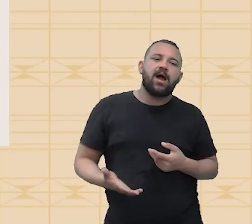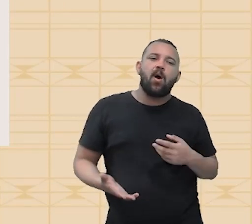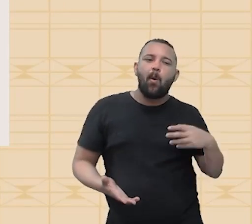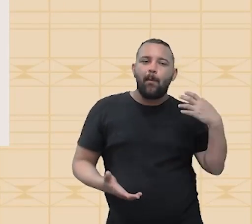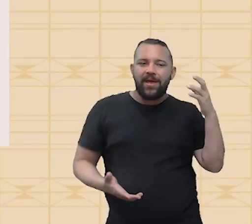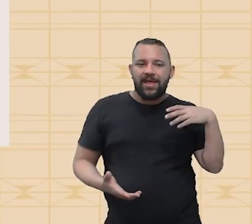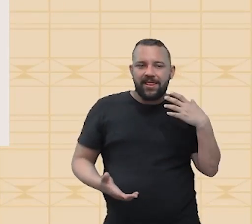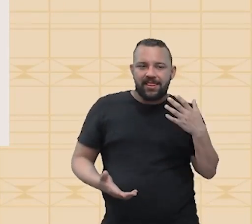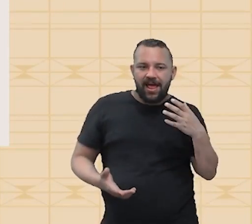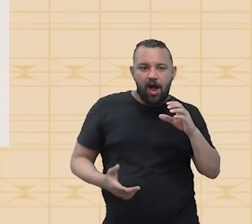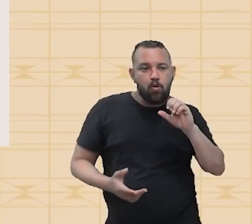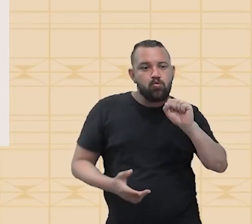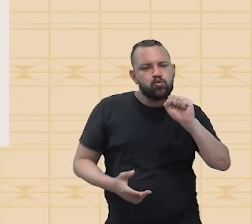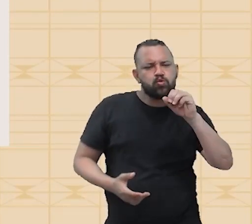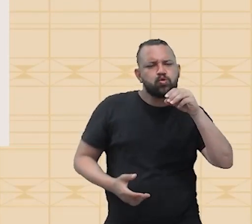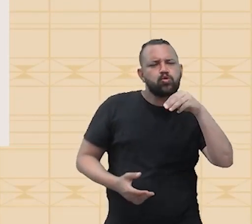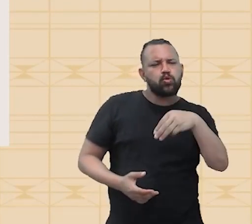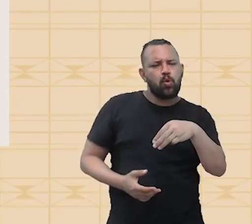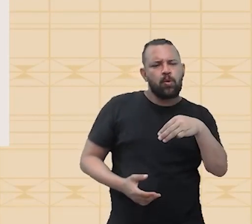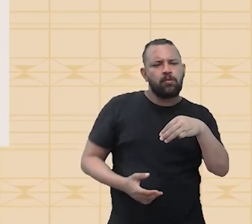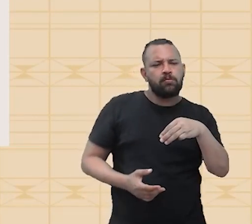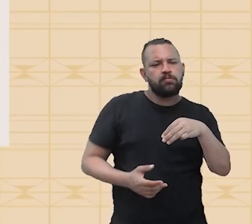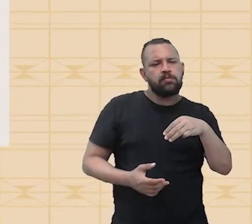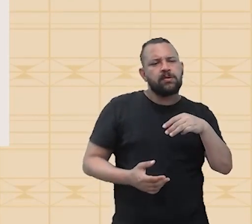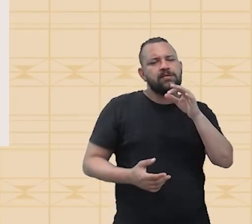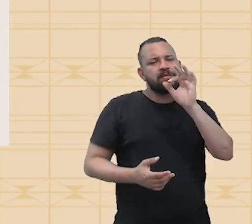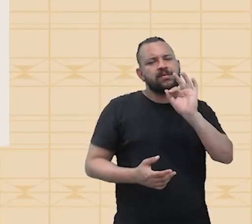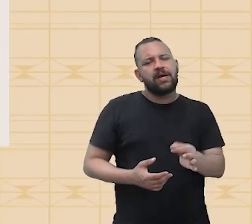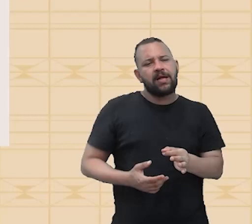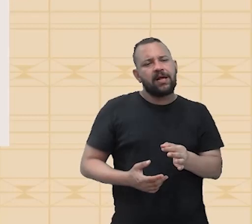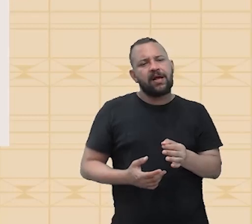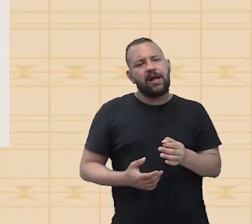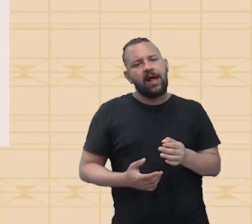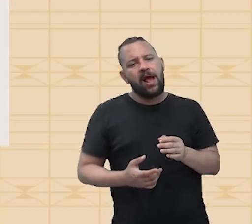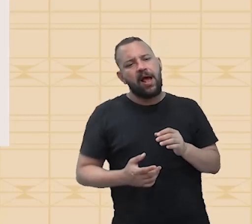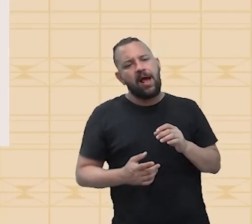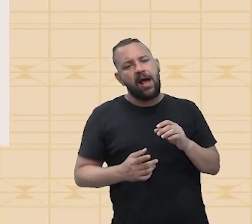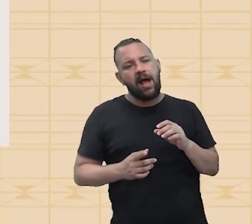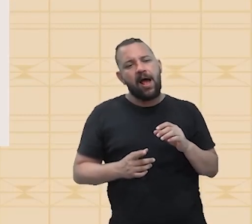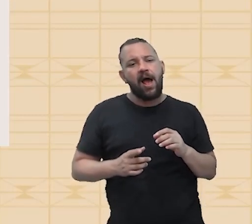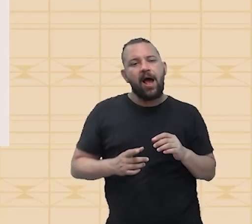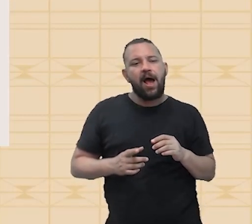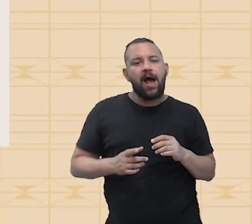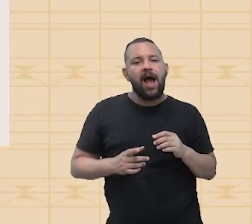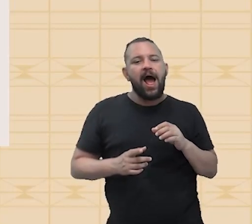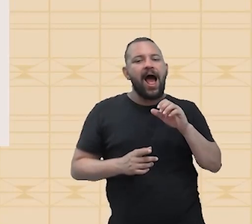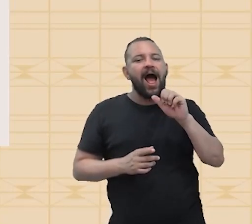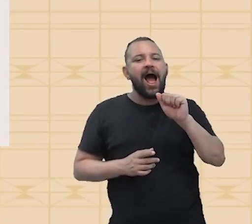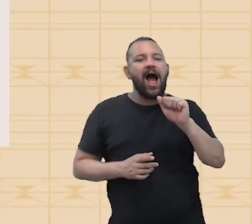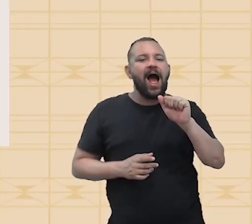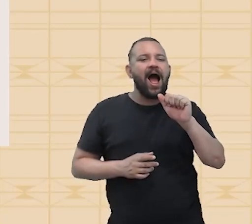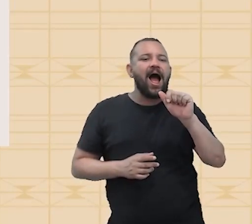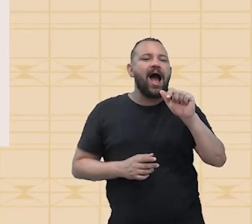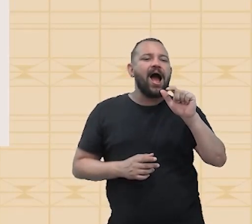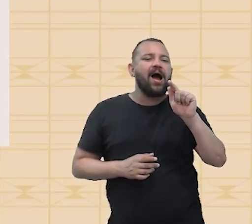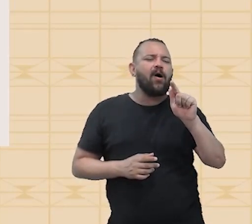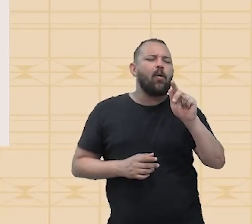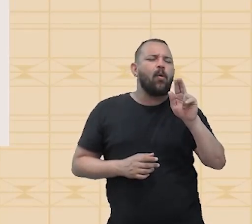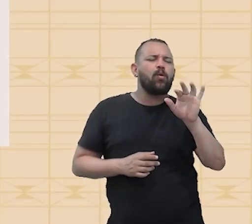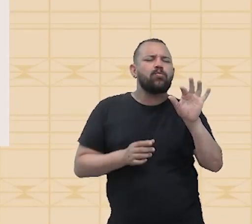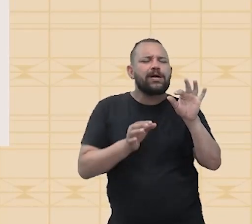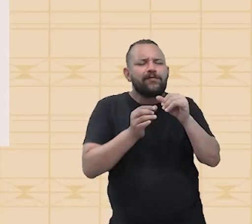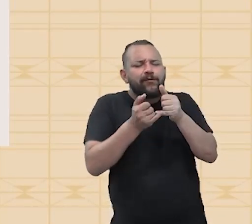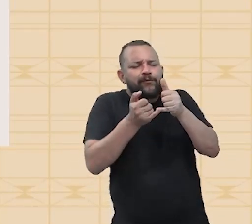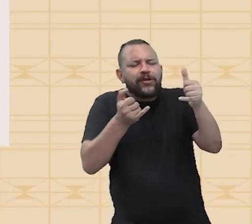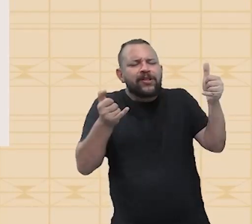aumenta o som, o correto seria você falar assim, falar agudo. Porque quando a gente fala de aumentar o som,